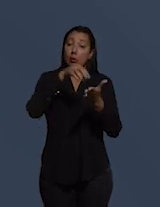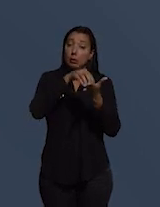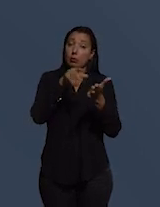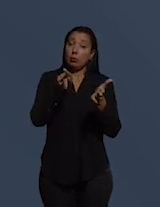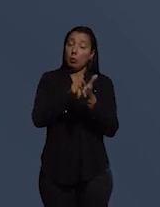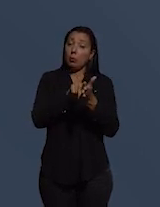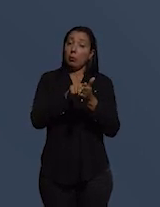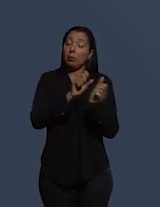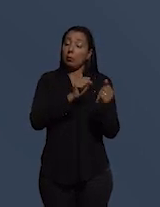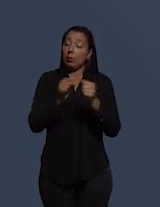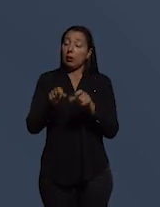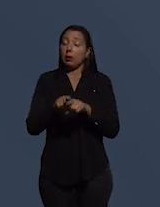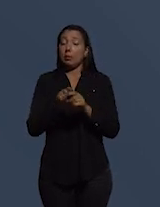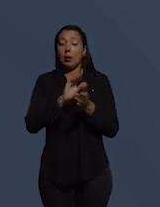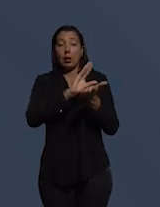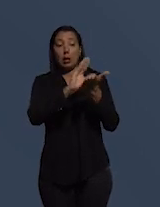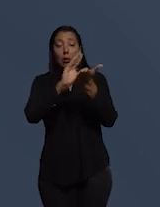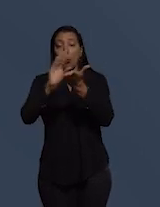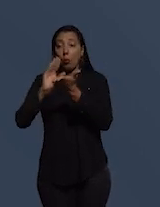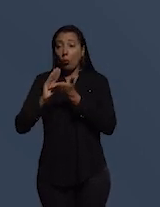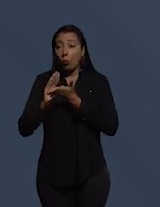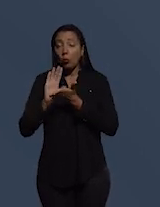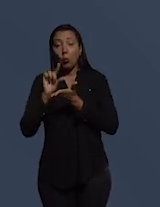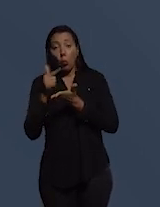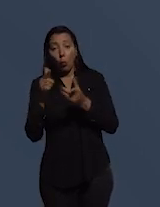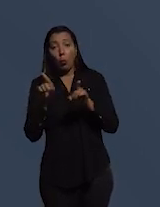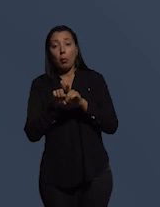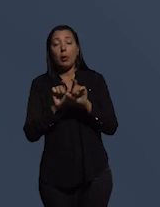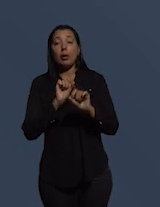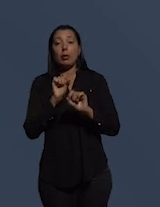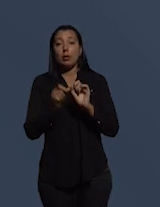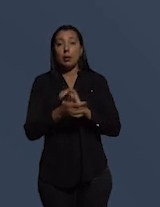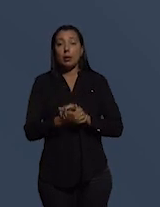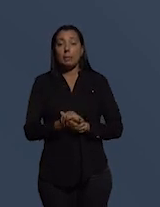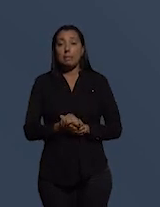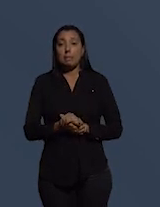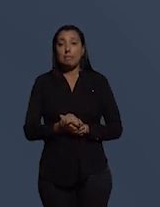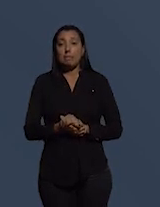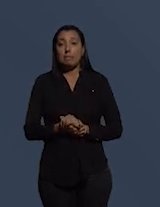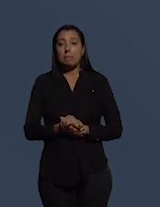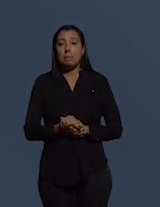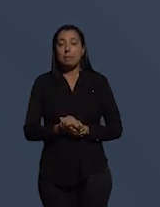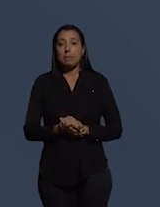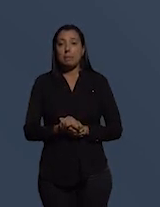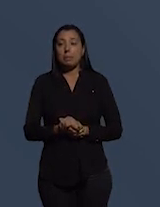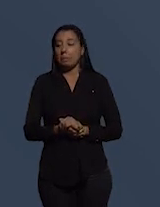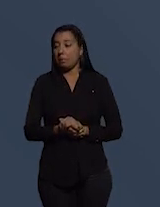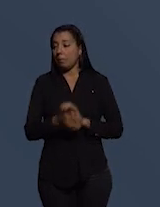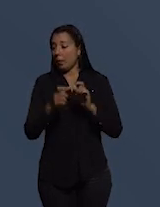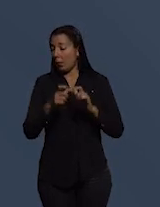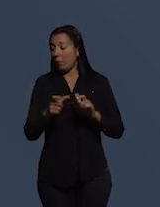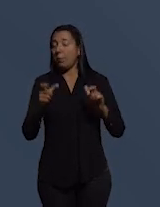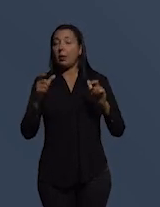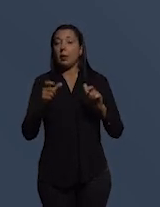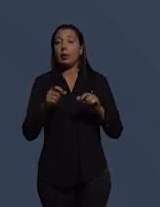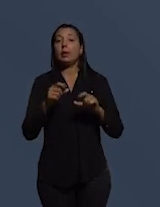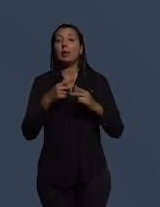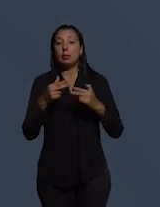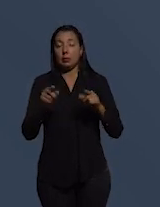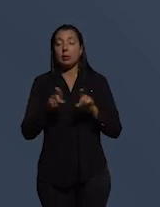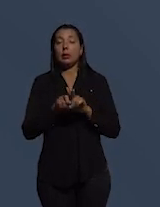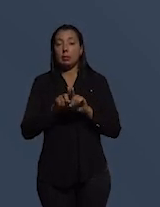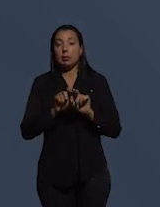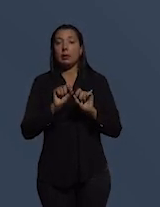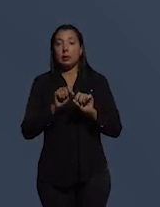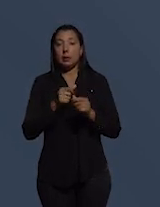recursos por outro lado a transparência também aumenta as restrições isso